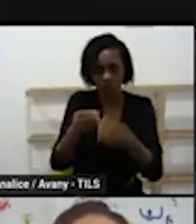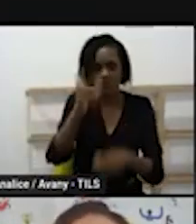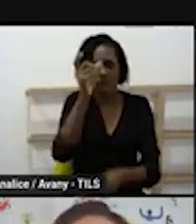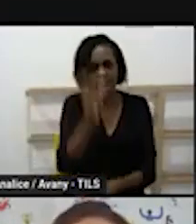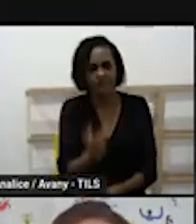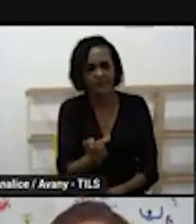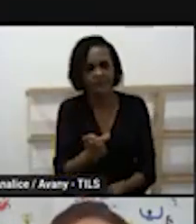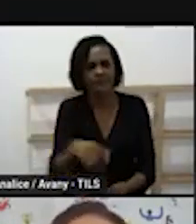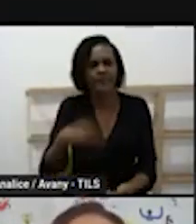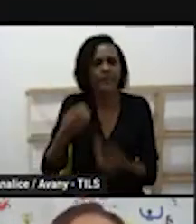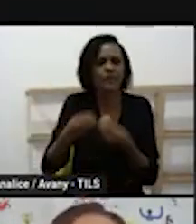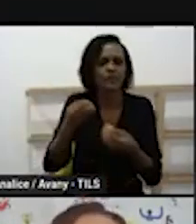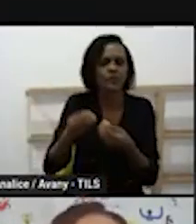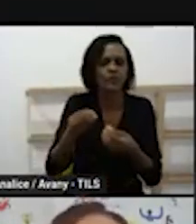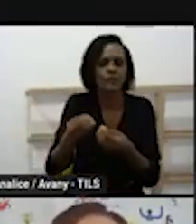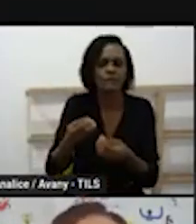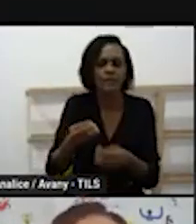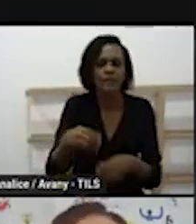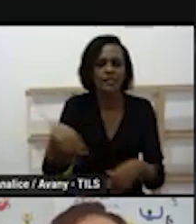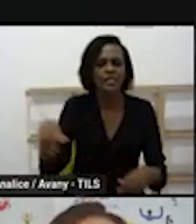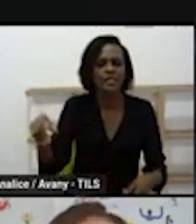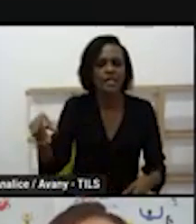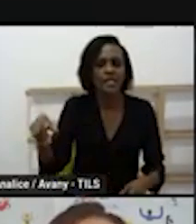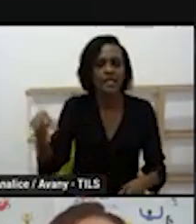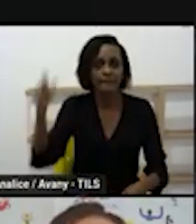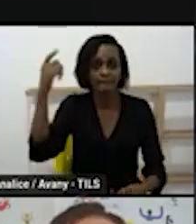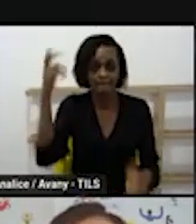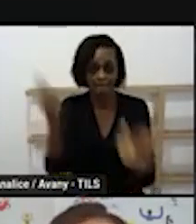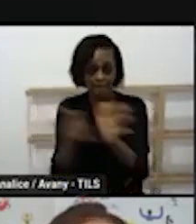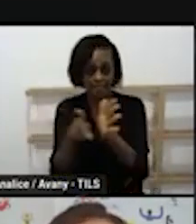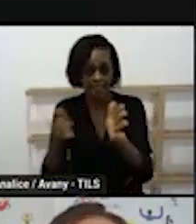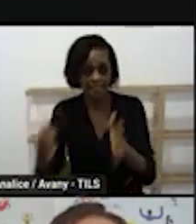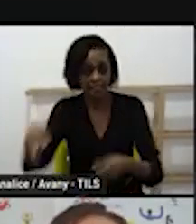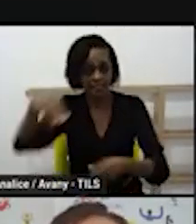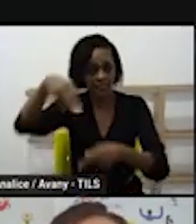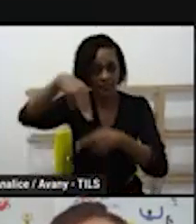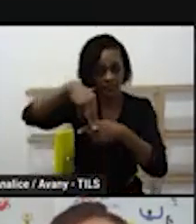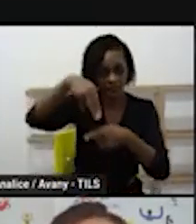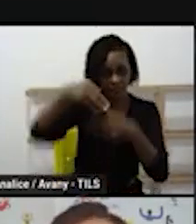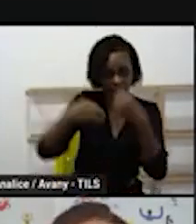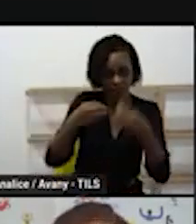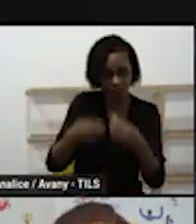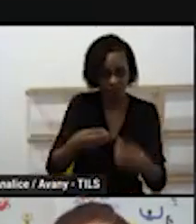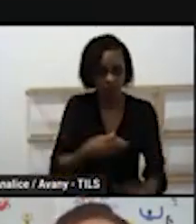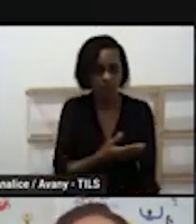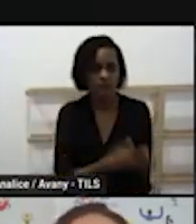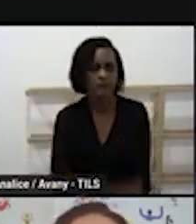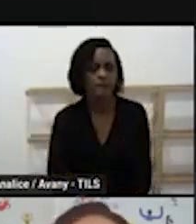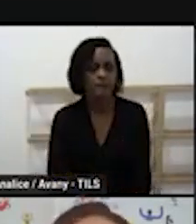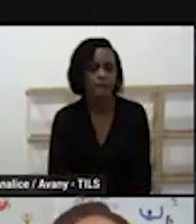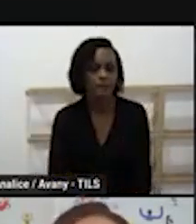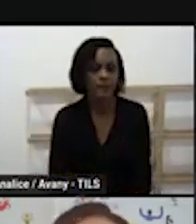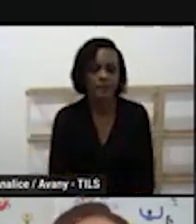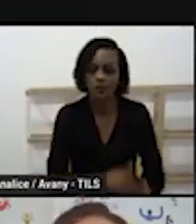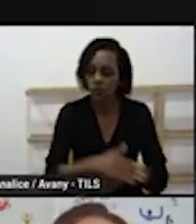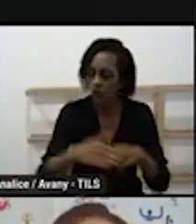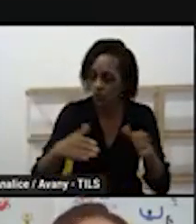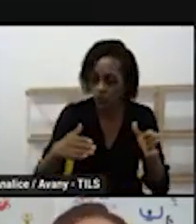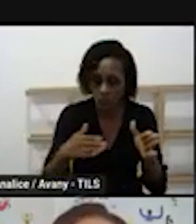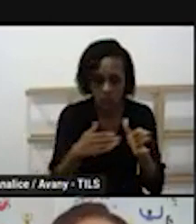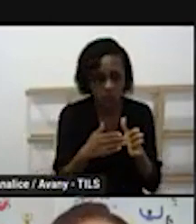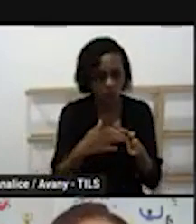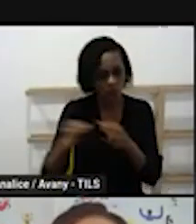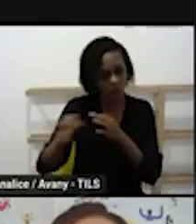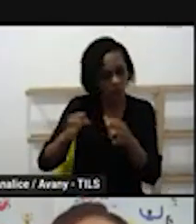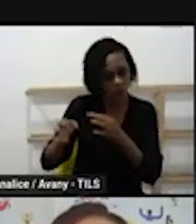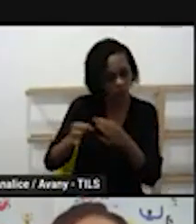construído pela rede é um documento coletivo participativo com toda a rede municipal não foi um documento elaborado